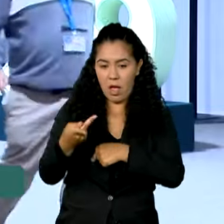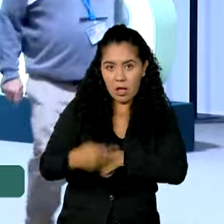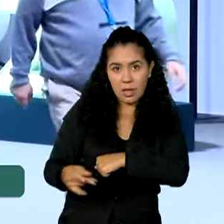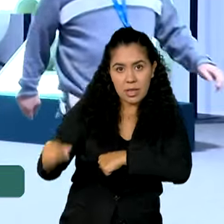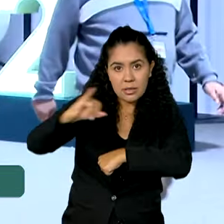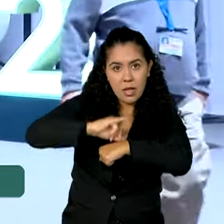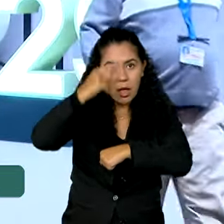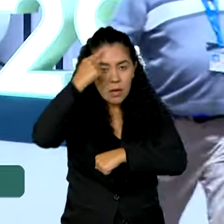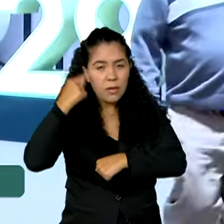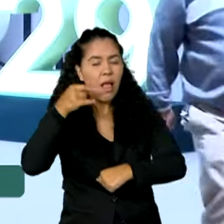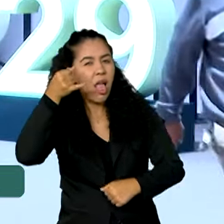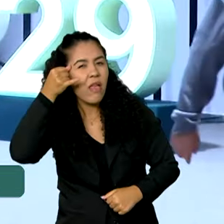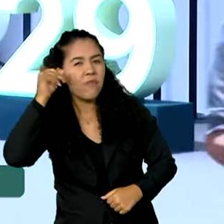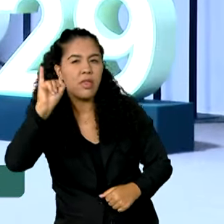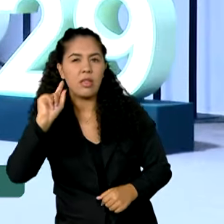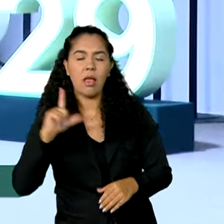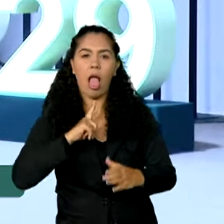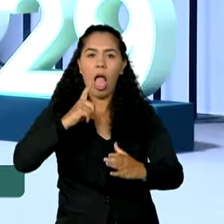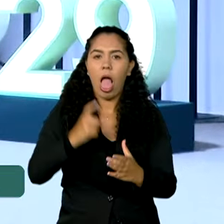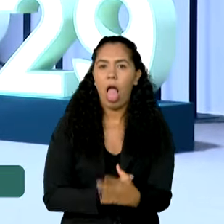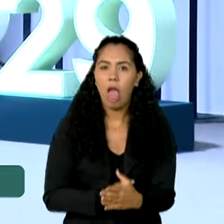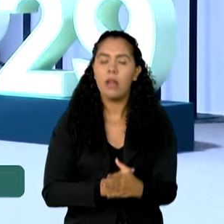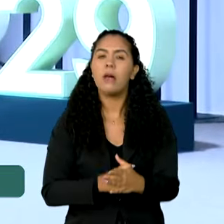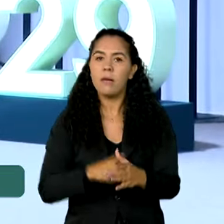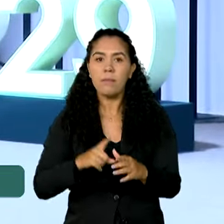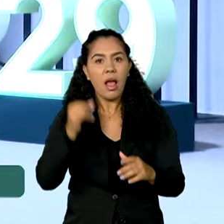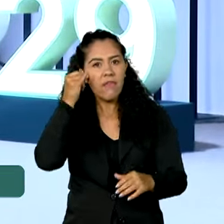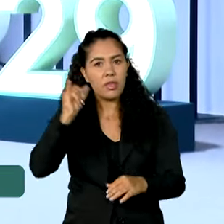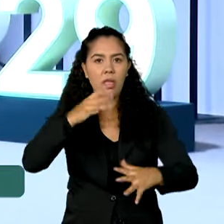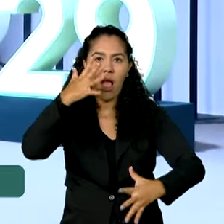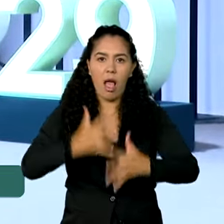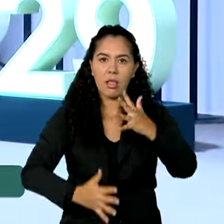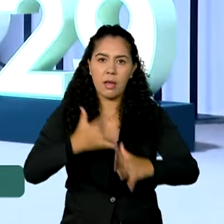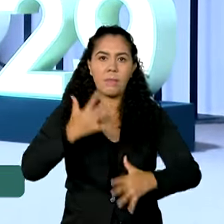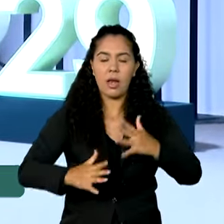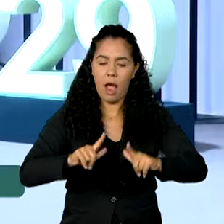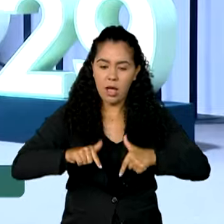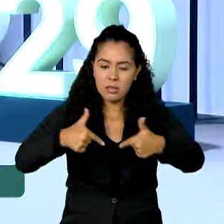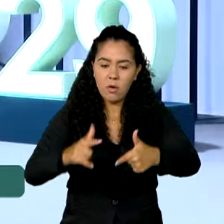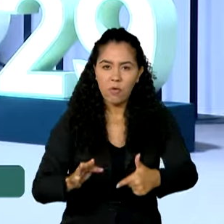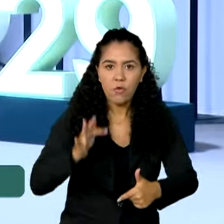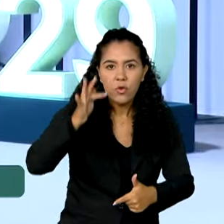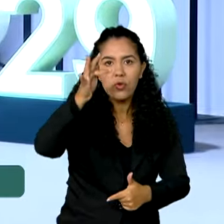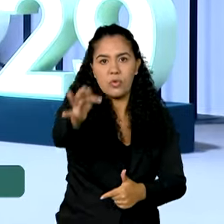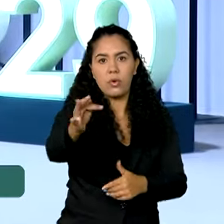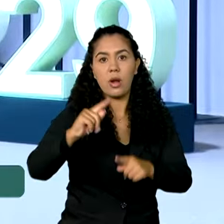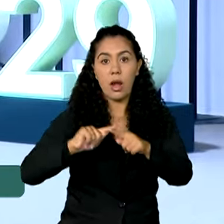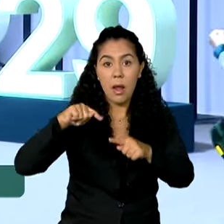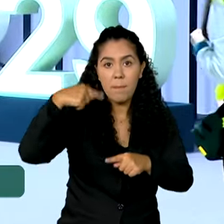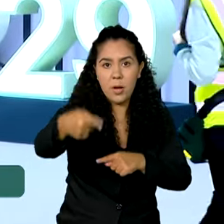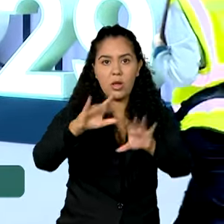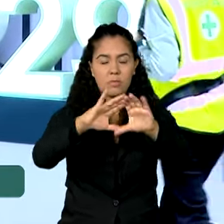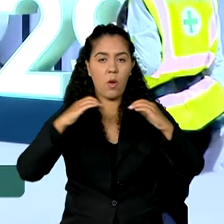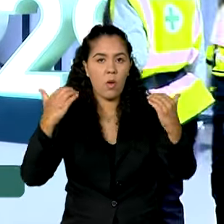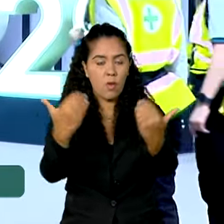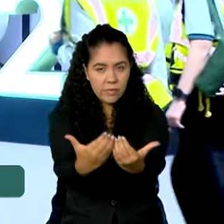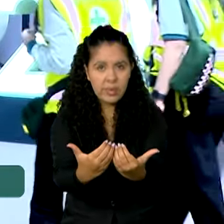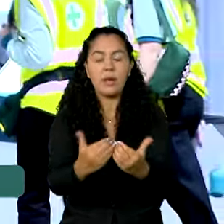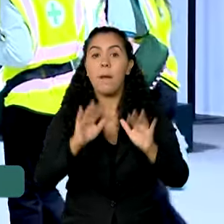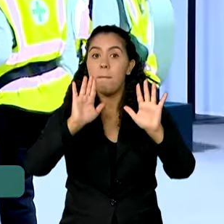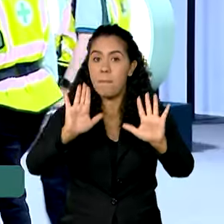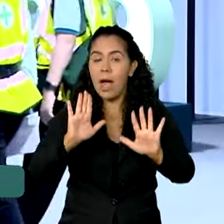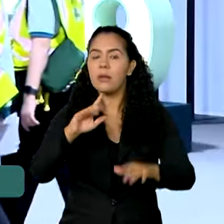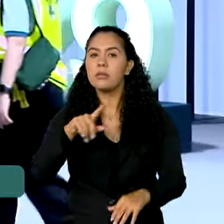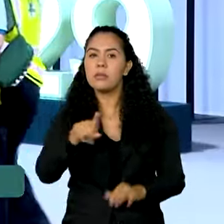pendências que possam dificultar no futuro o trabalho da presidência do país na próxima conferência. Segundo o